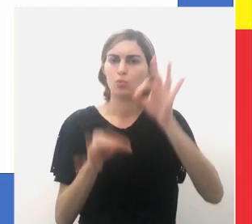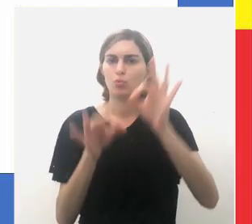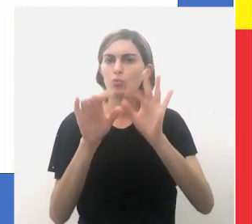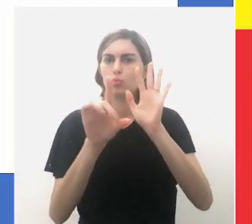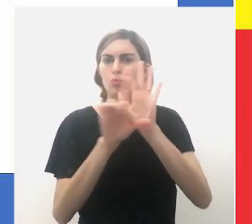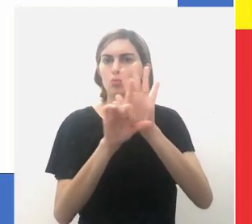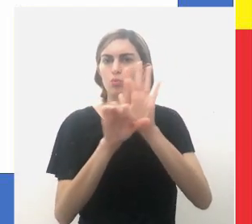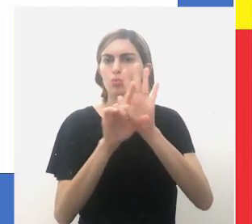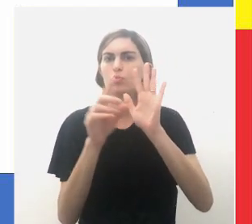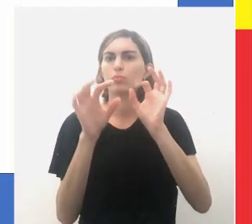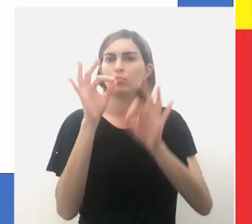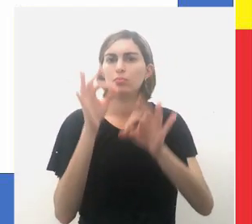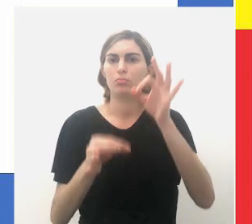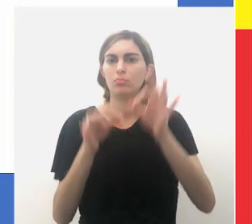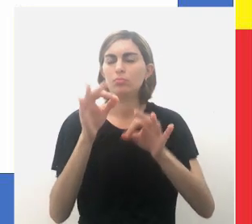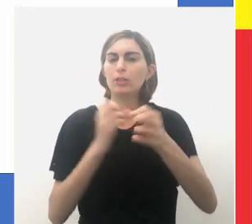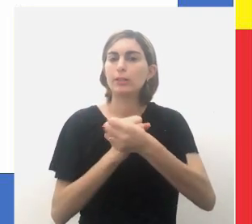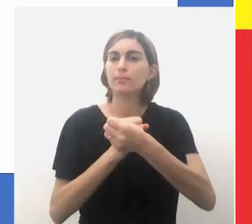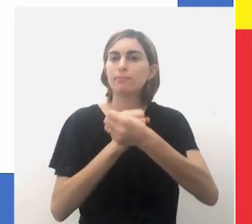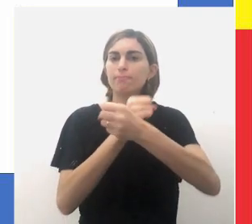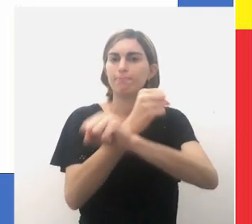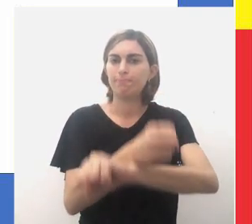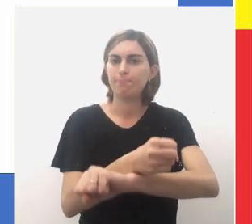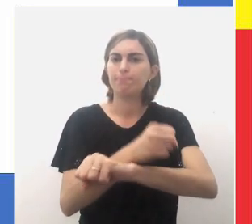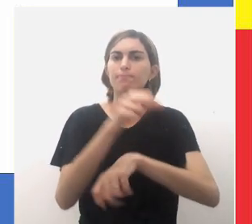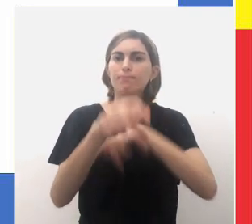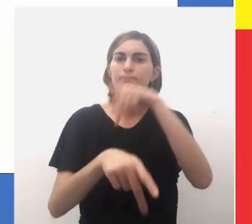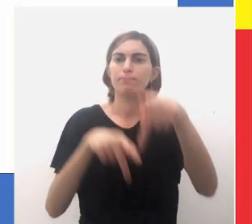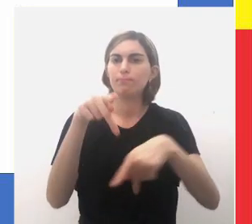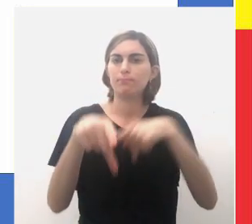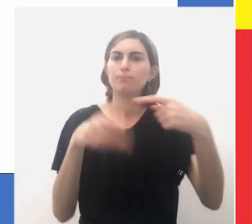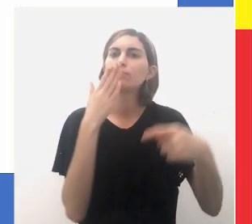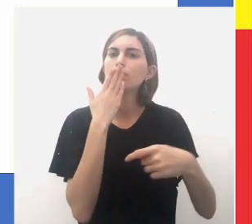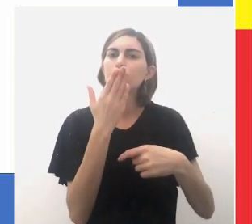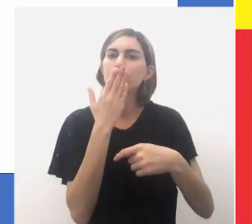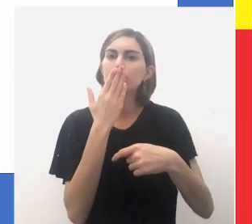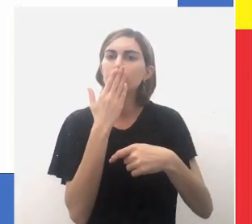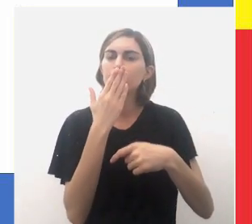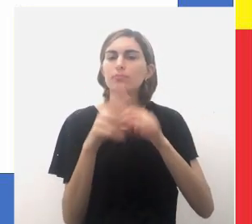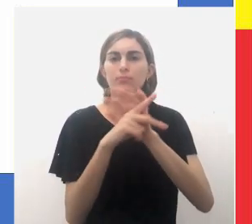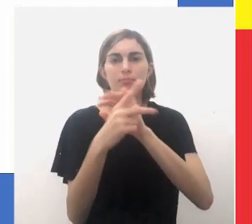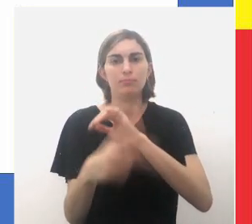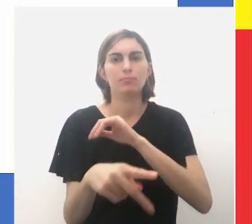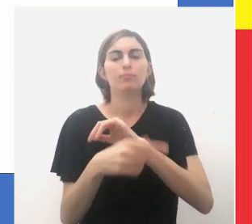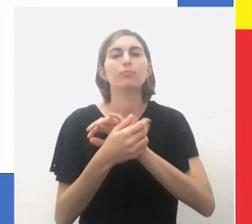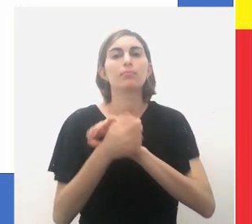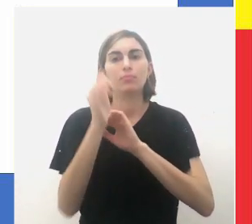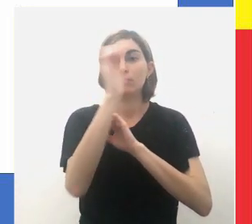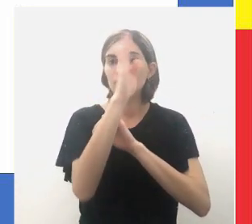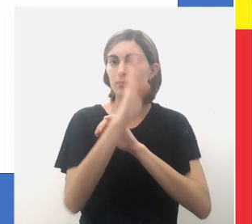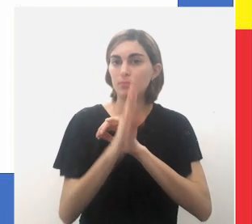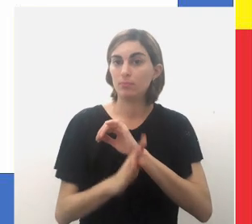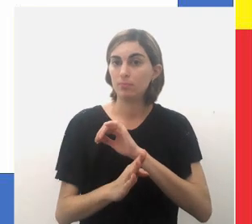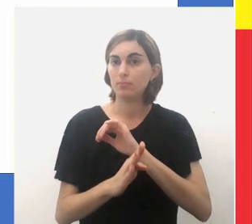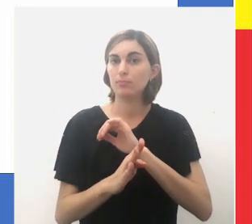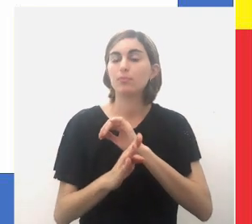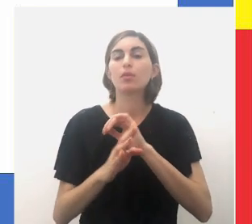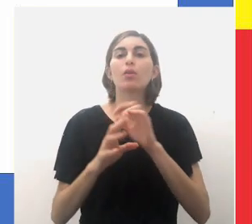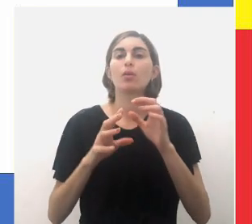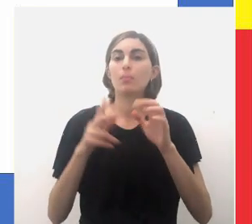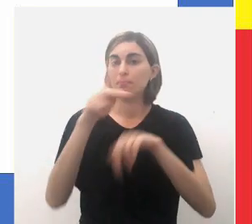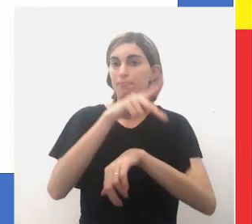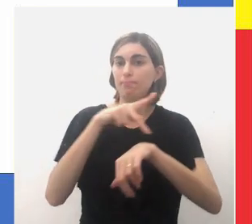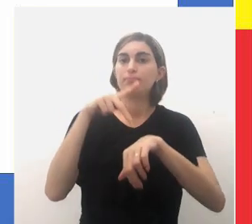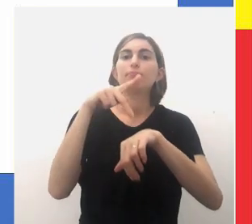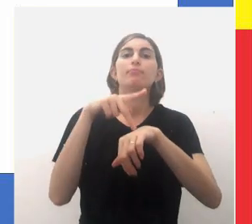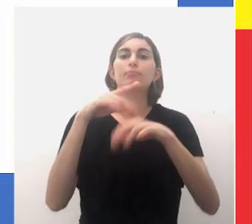jurídico para escravizar as populações nativas. E o Brasil, na